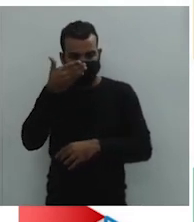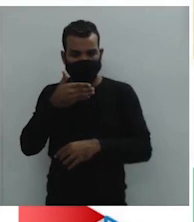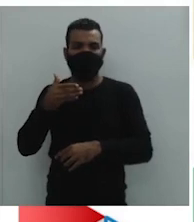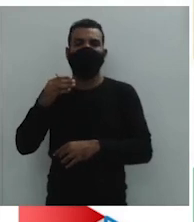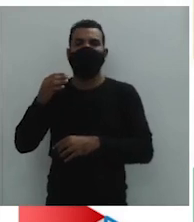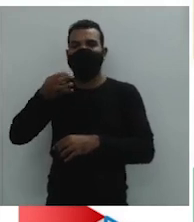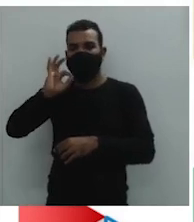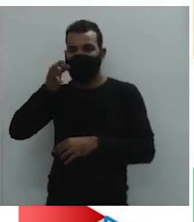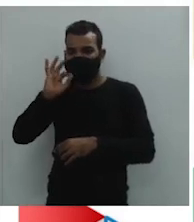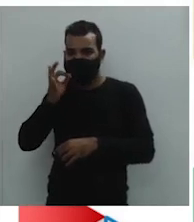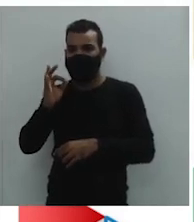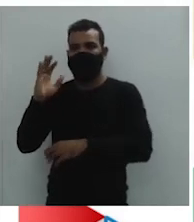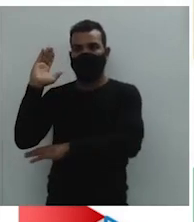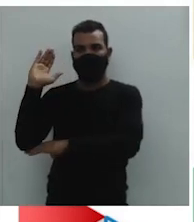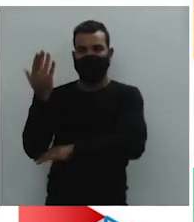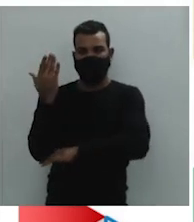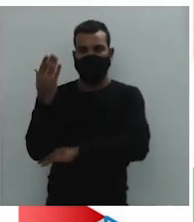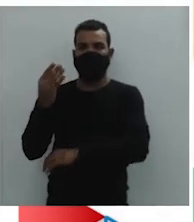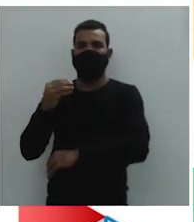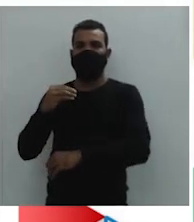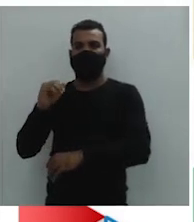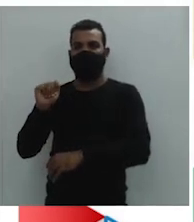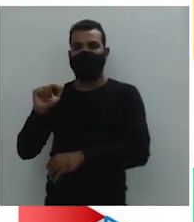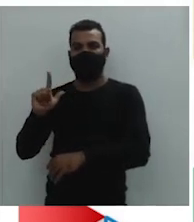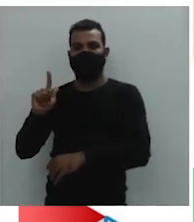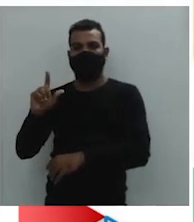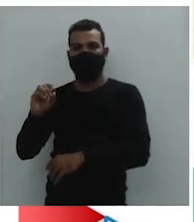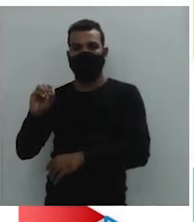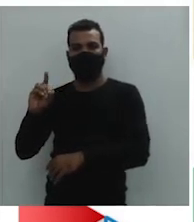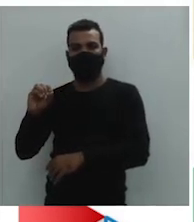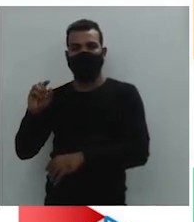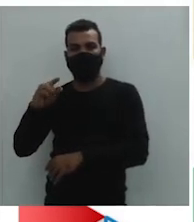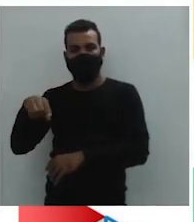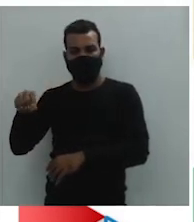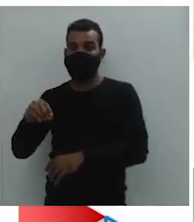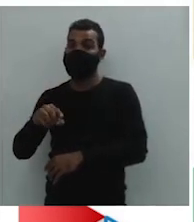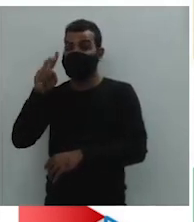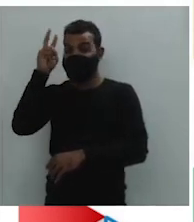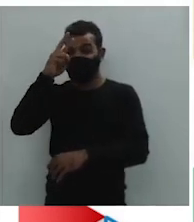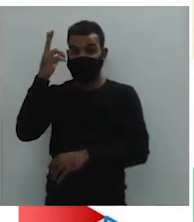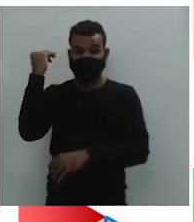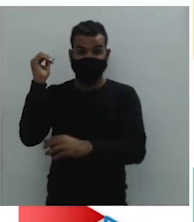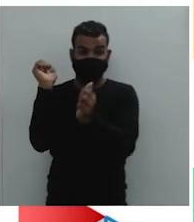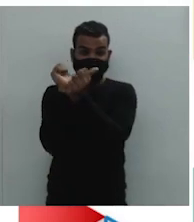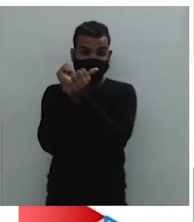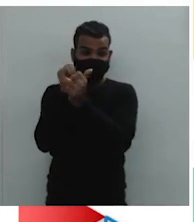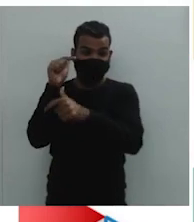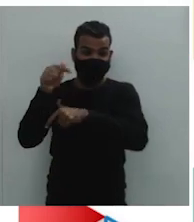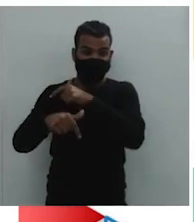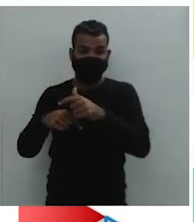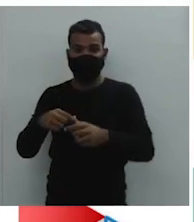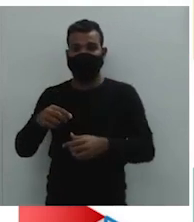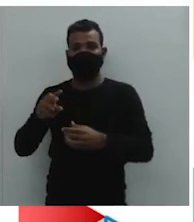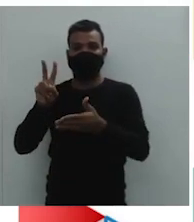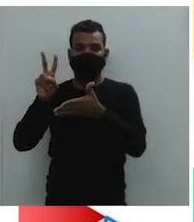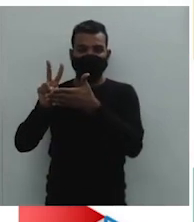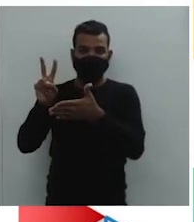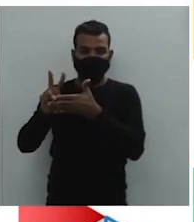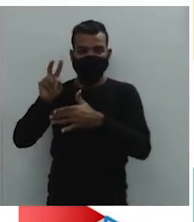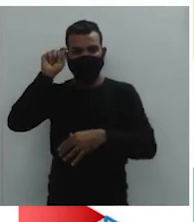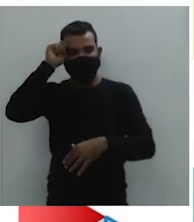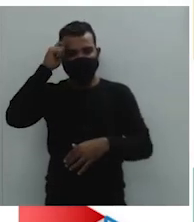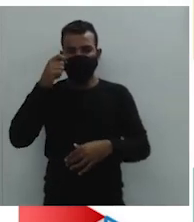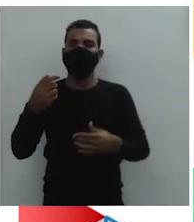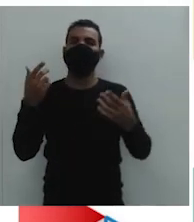e outros. E o trabalho escravo, lembra do trabalho escravo, índios e negros? Muito bem,